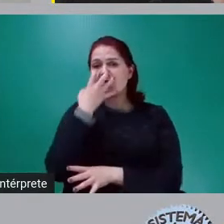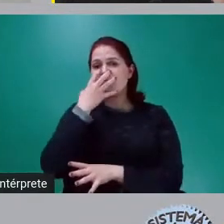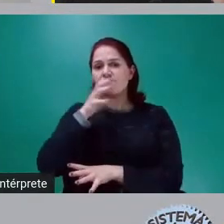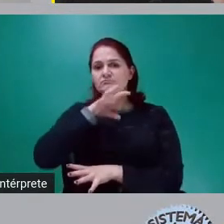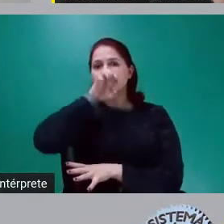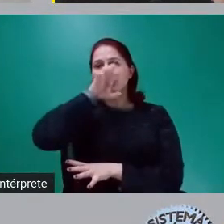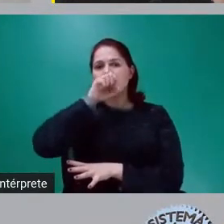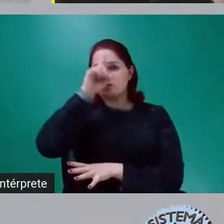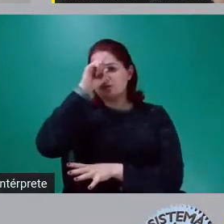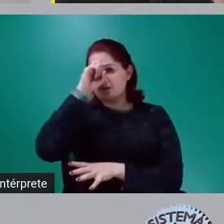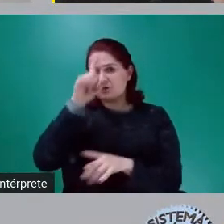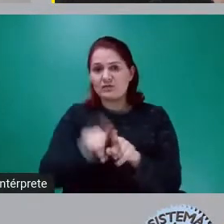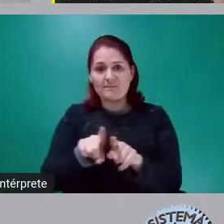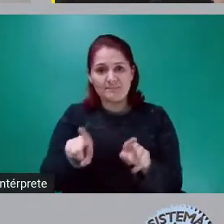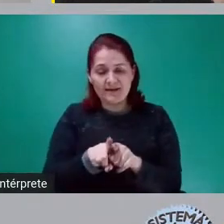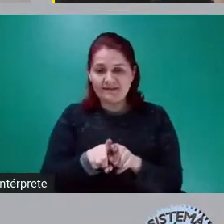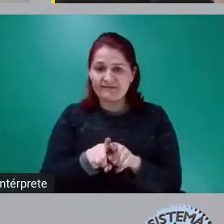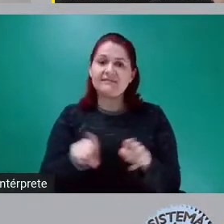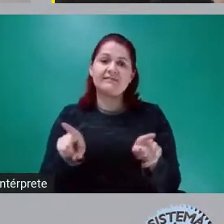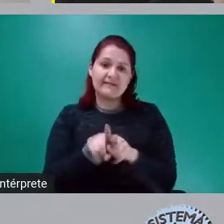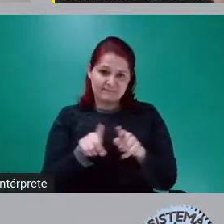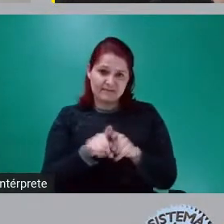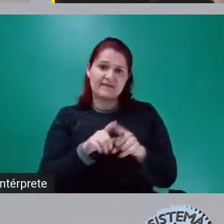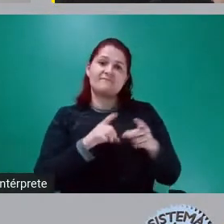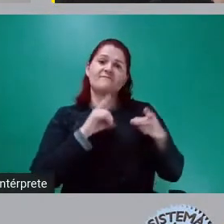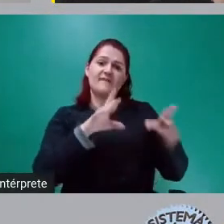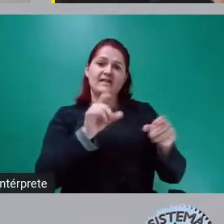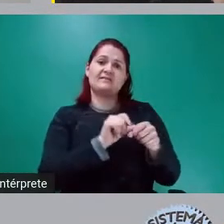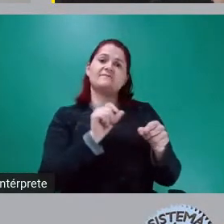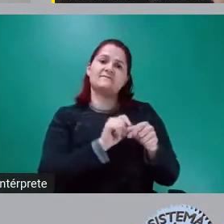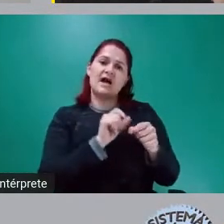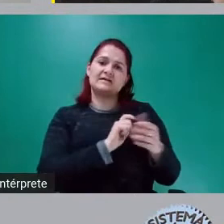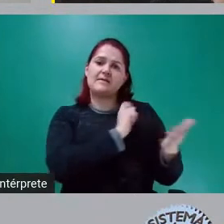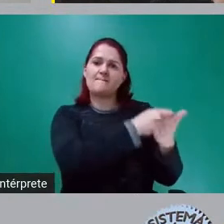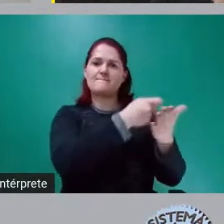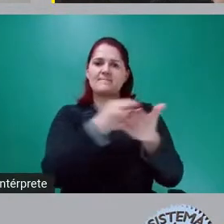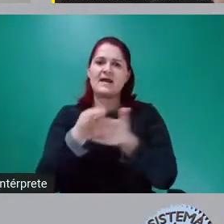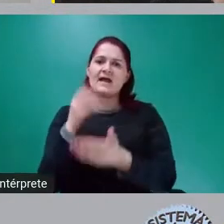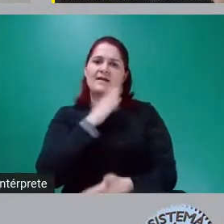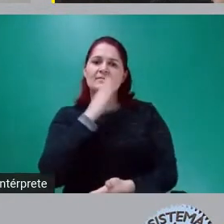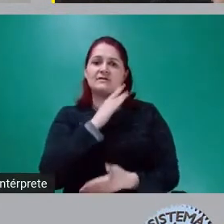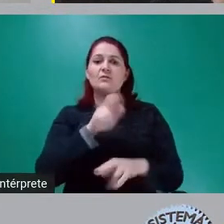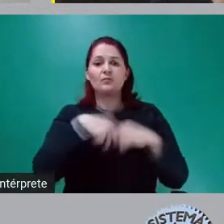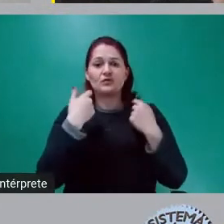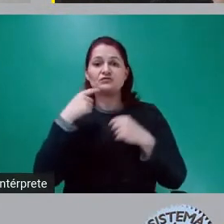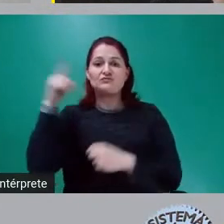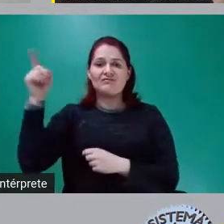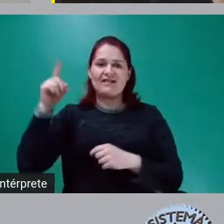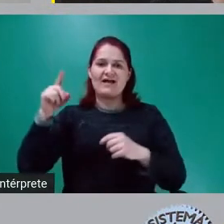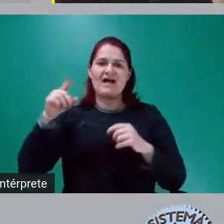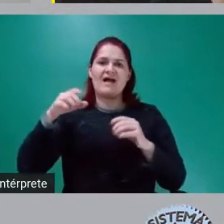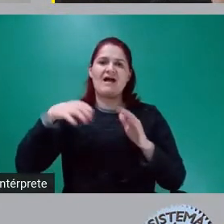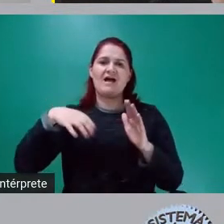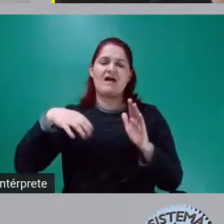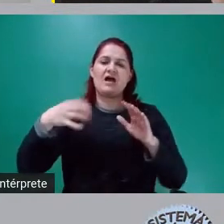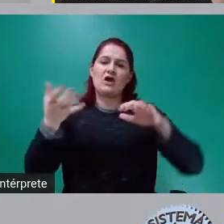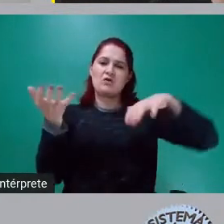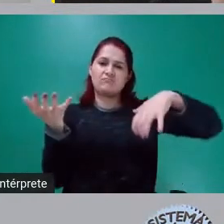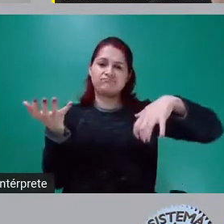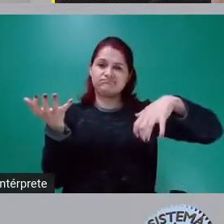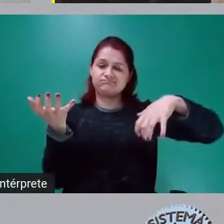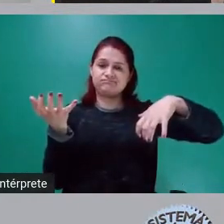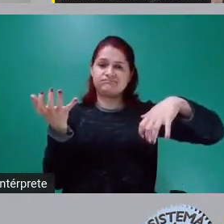emergencial. E, nisso, a nossa quadrilha do Congresso Nacional funciona muito bem. E esse é um trabalho